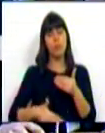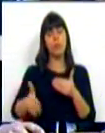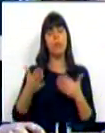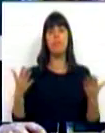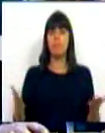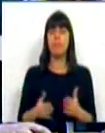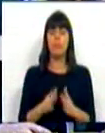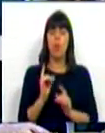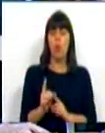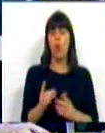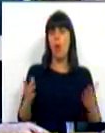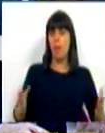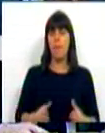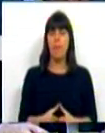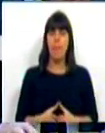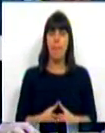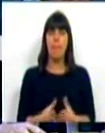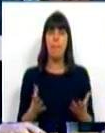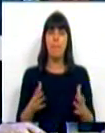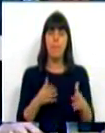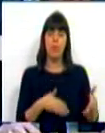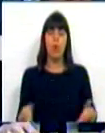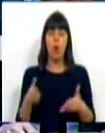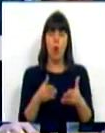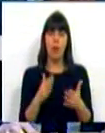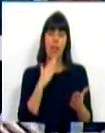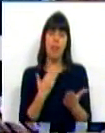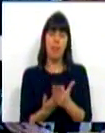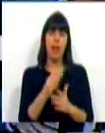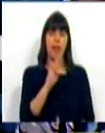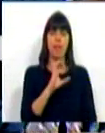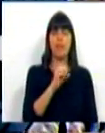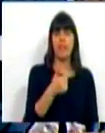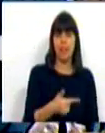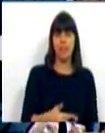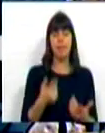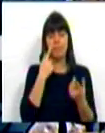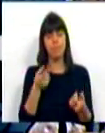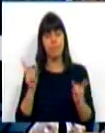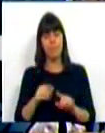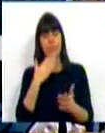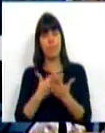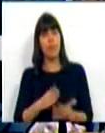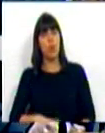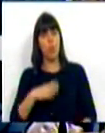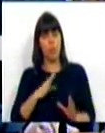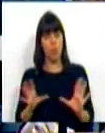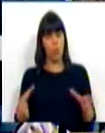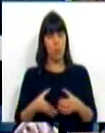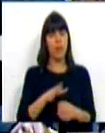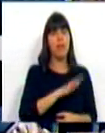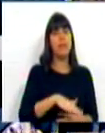nomeadamente através das orientações que foram dadas à FCT. Restabelecer a confiança na comunidade